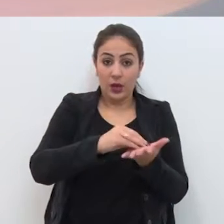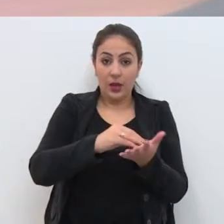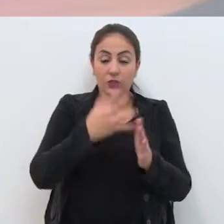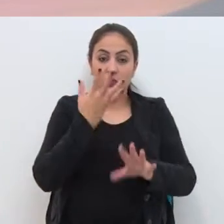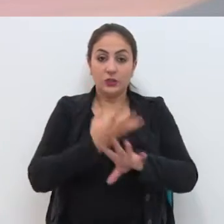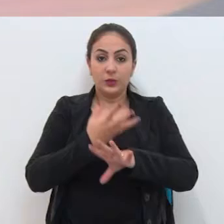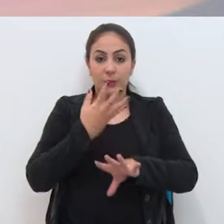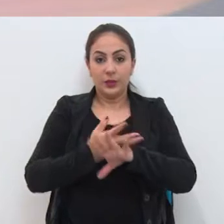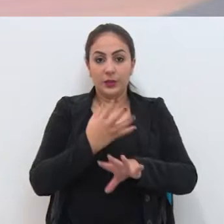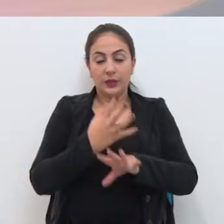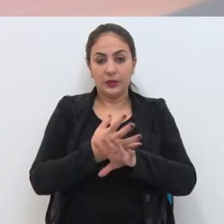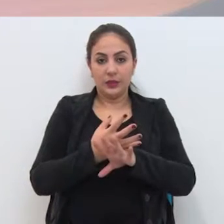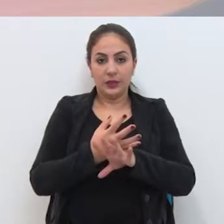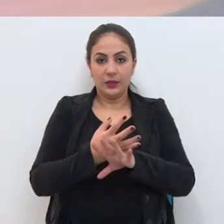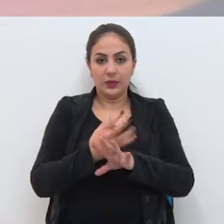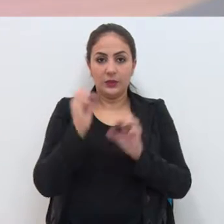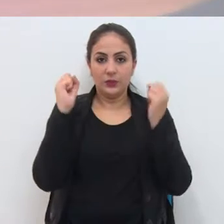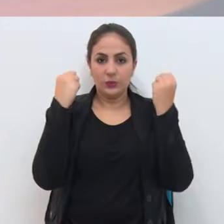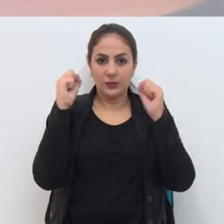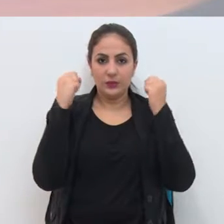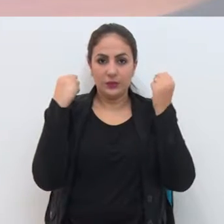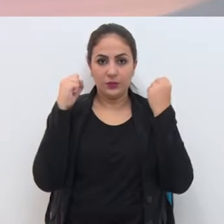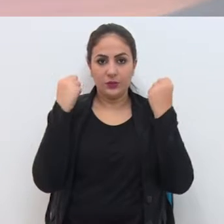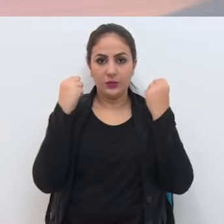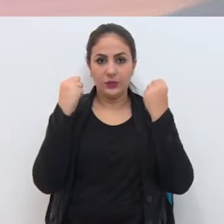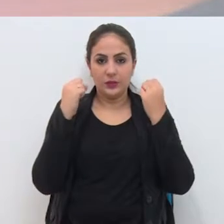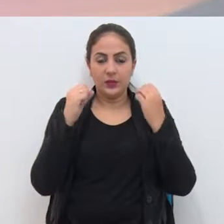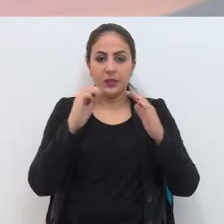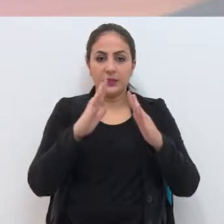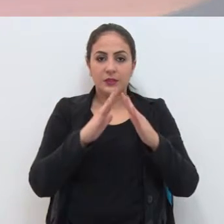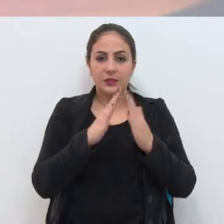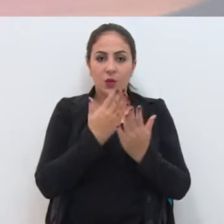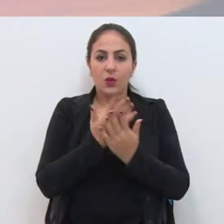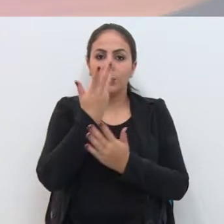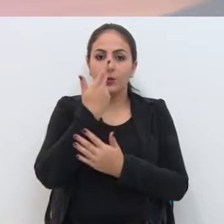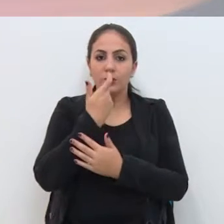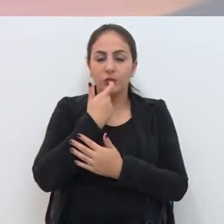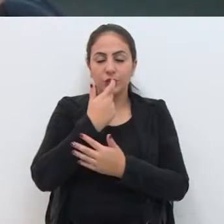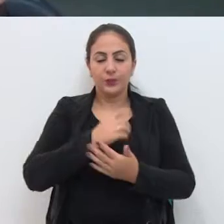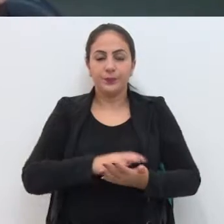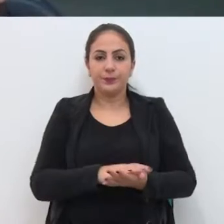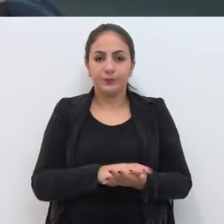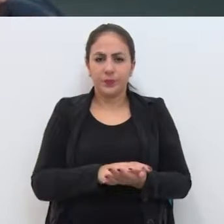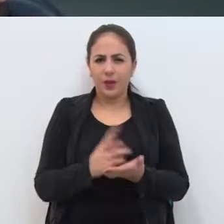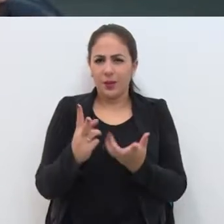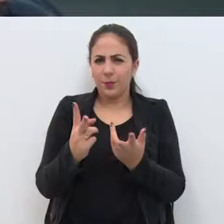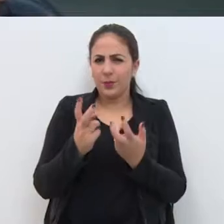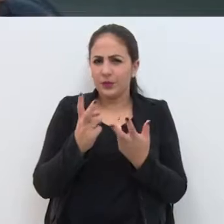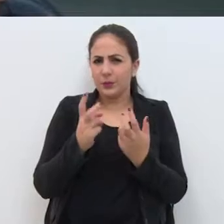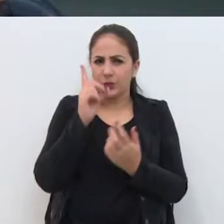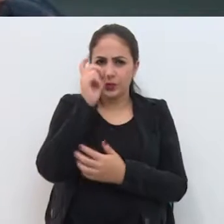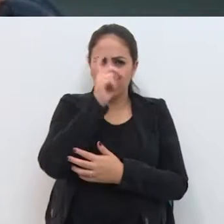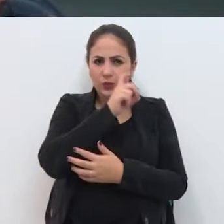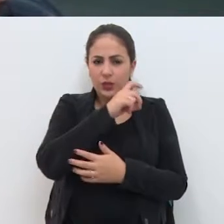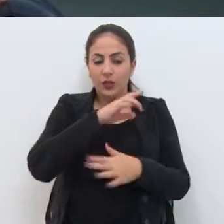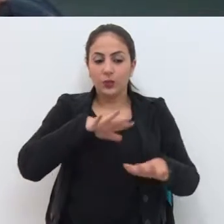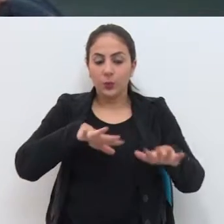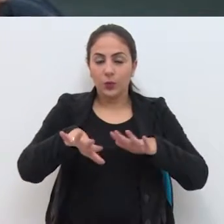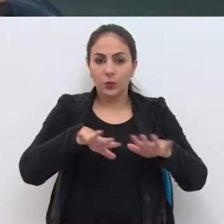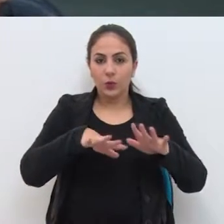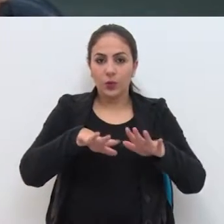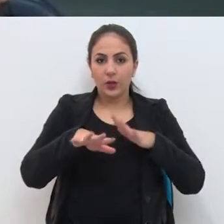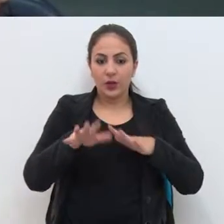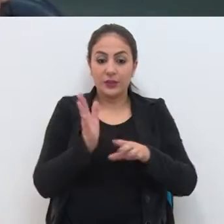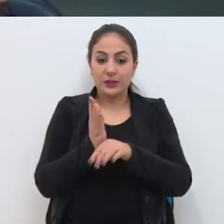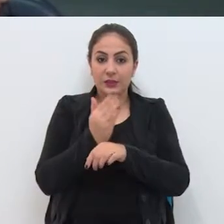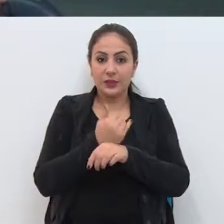educação física Na rede municipal infantil Veja os detalhes na reportagem Perceber dificuldades motoras desde